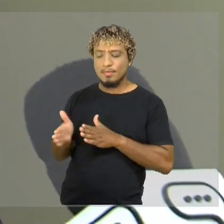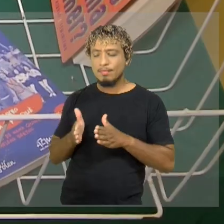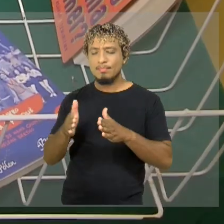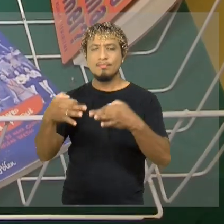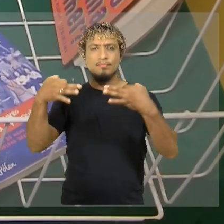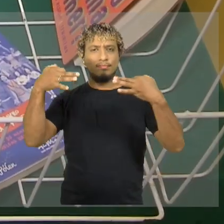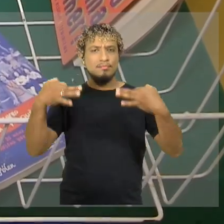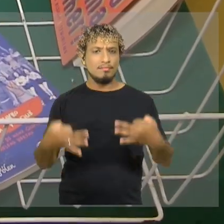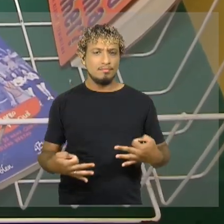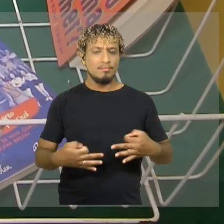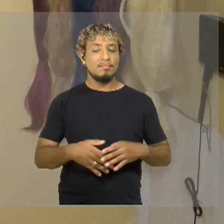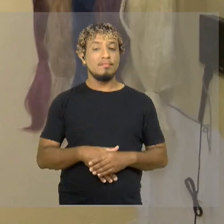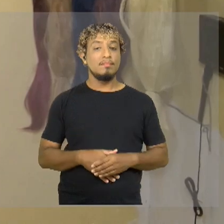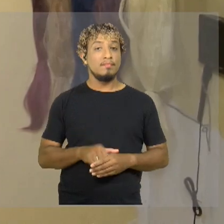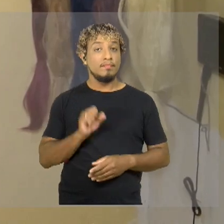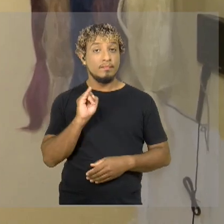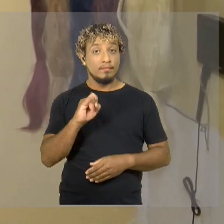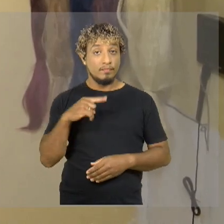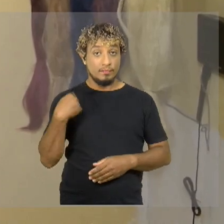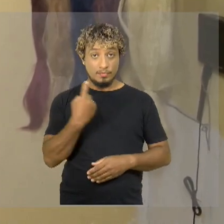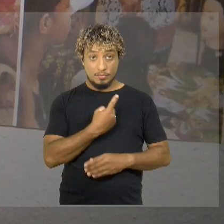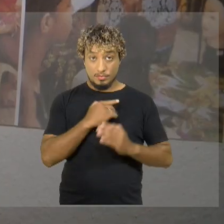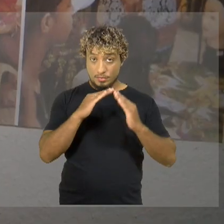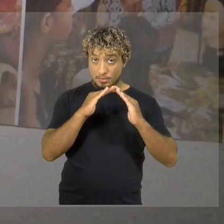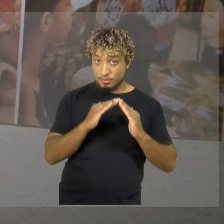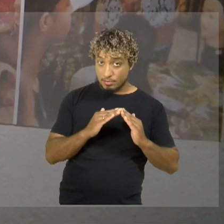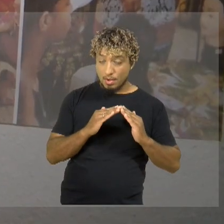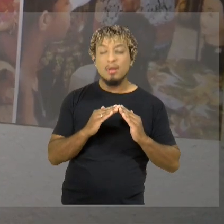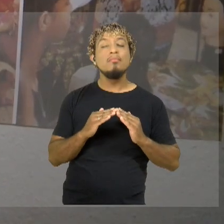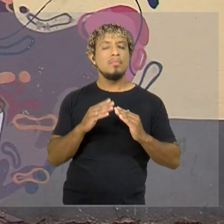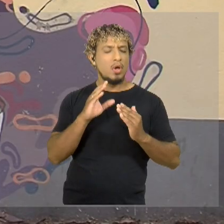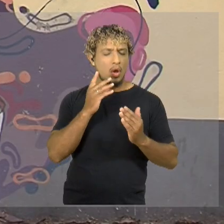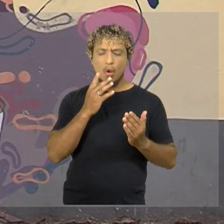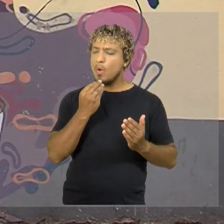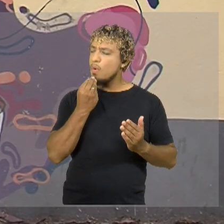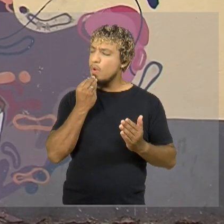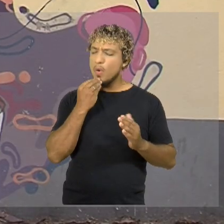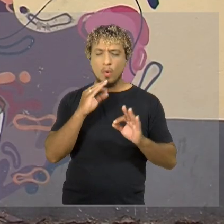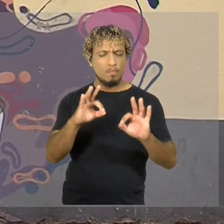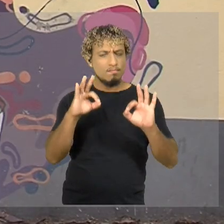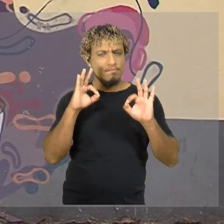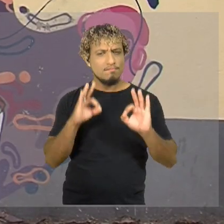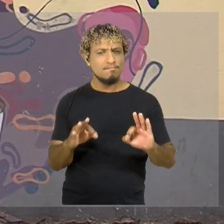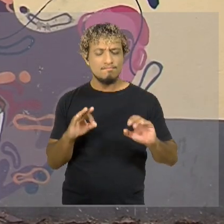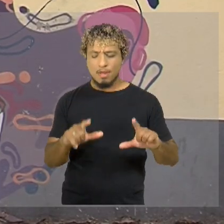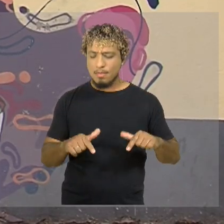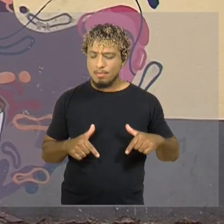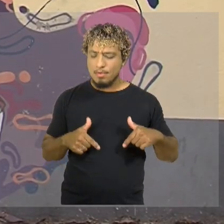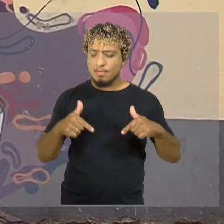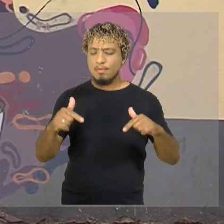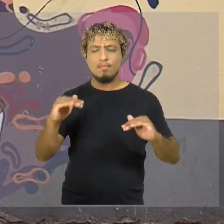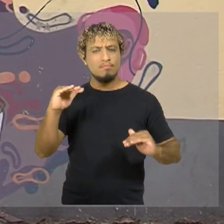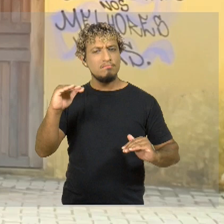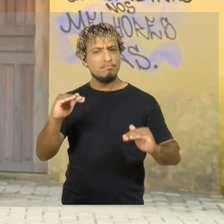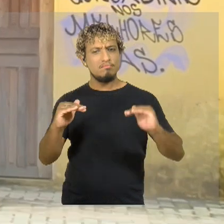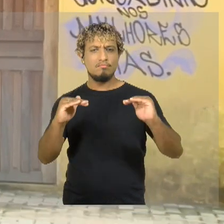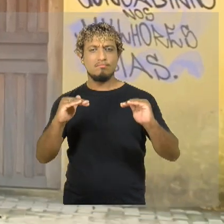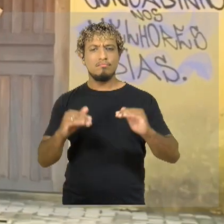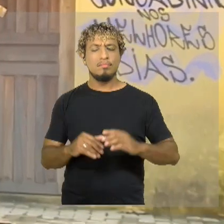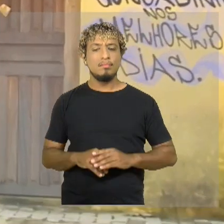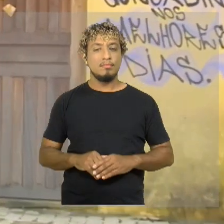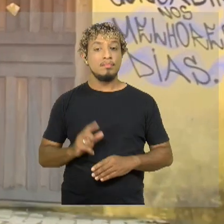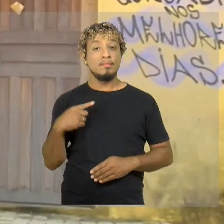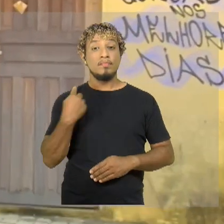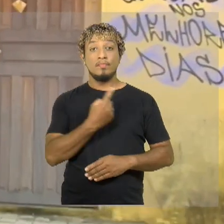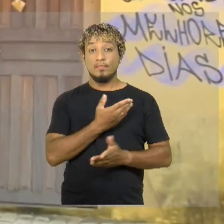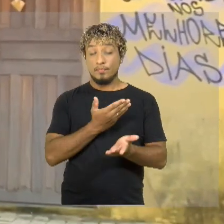caminho mais digno. E se depender de quem mora por aqui, o trabalho de combate à desigualdade está só começando. Quando a